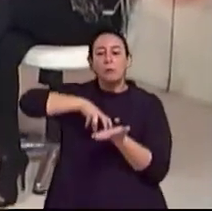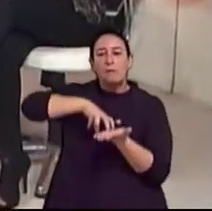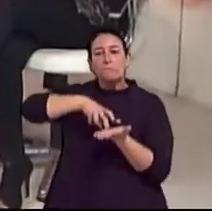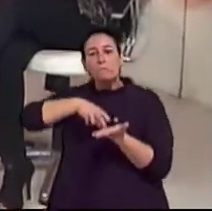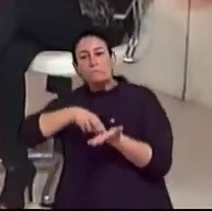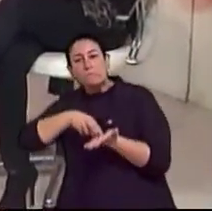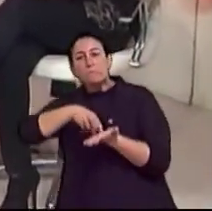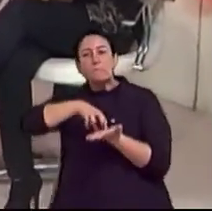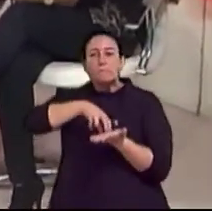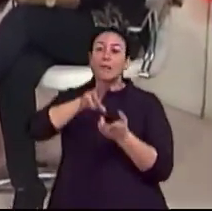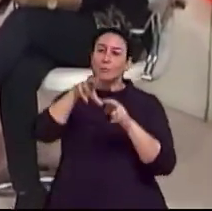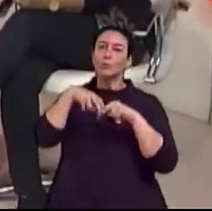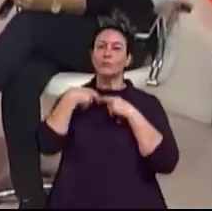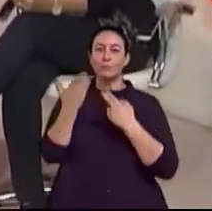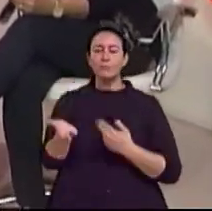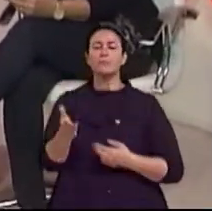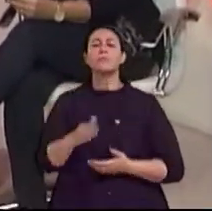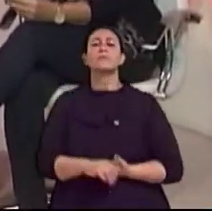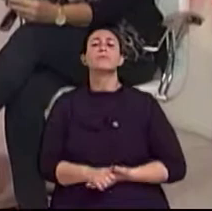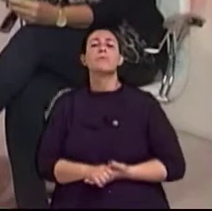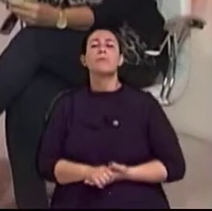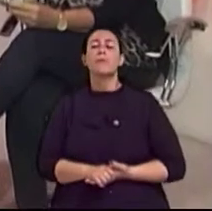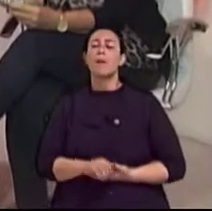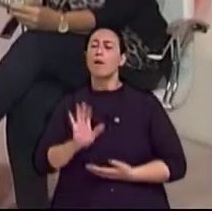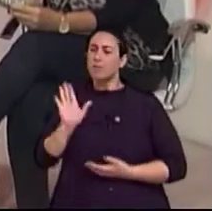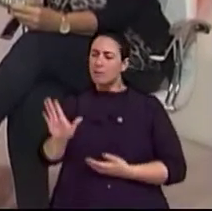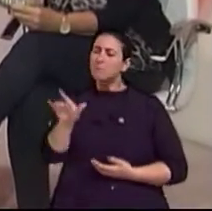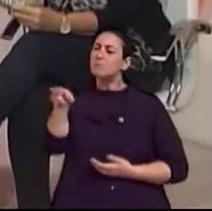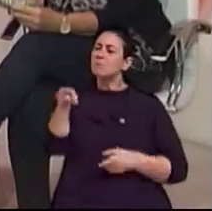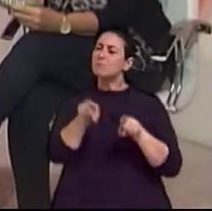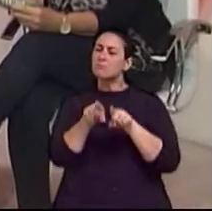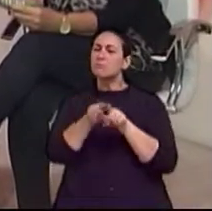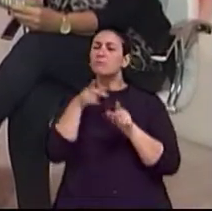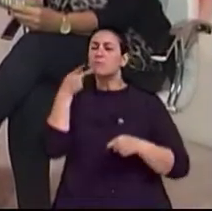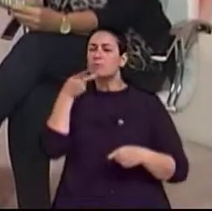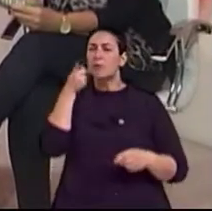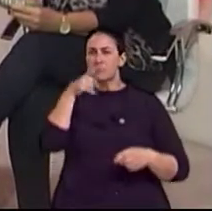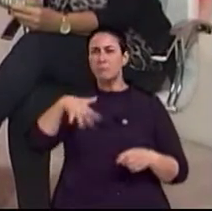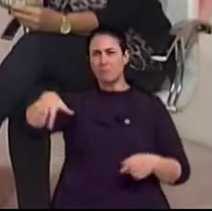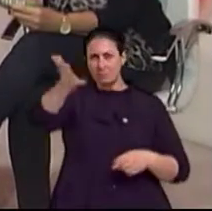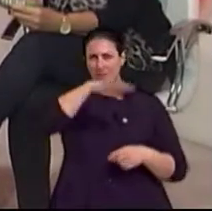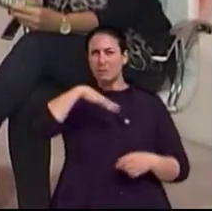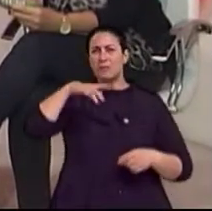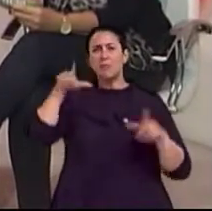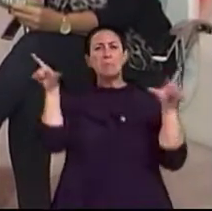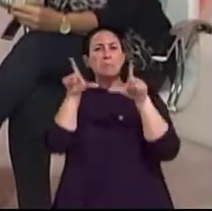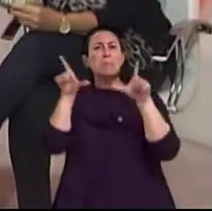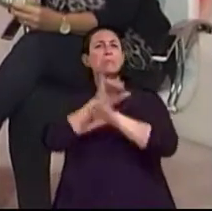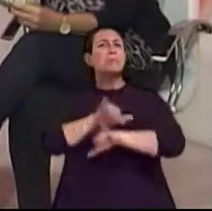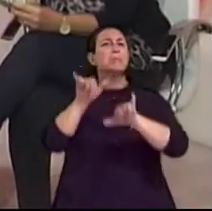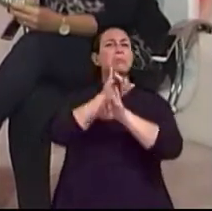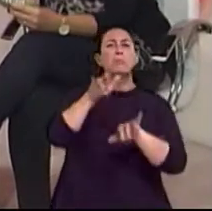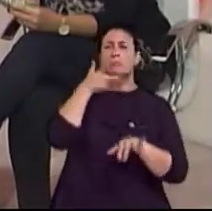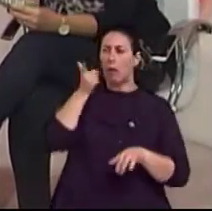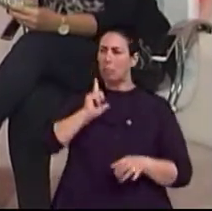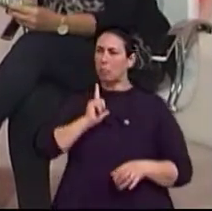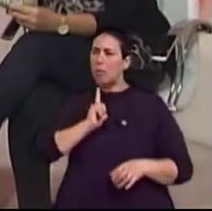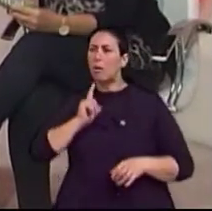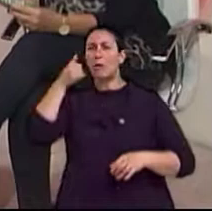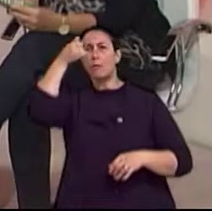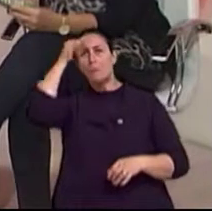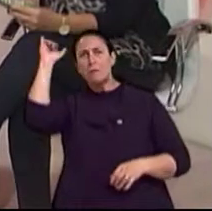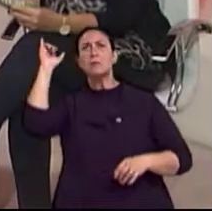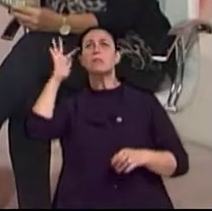existe esse exame que está na mídia aí de prevenção do Alzheimer? Existe isso? Já está comprovado por